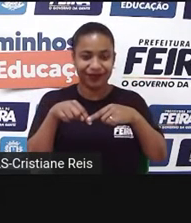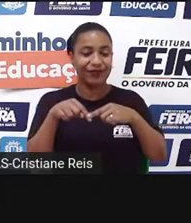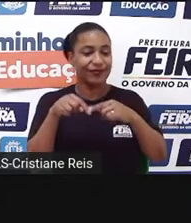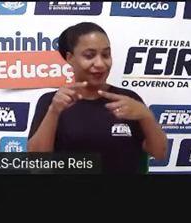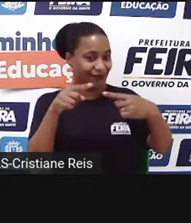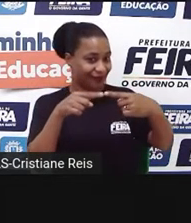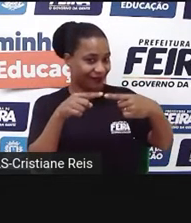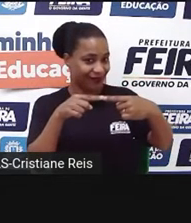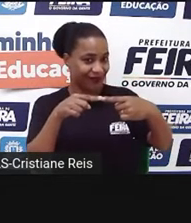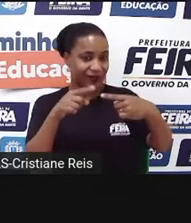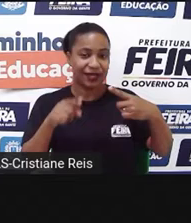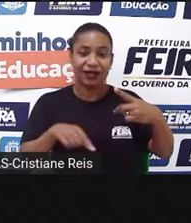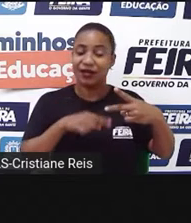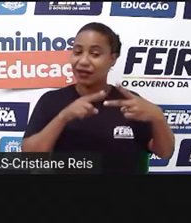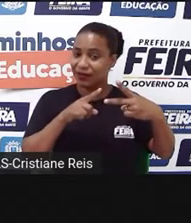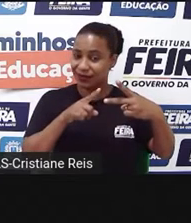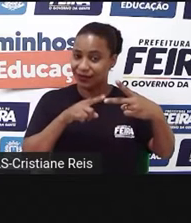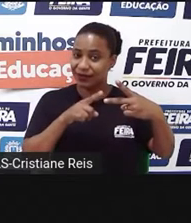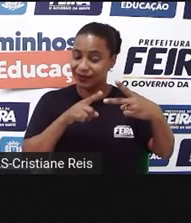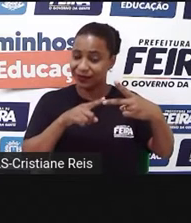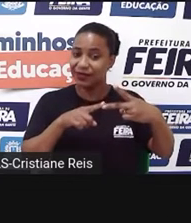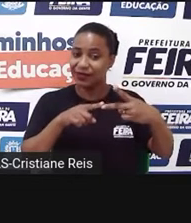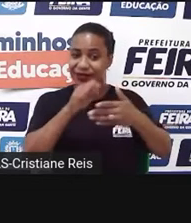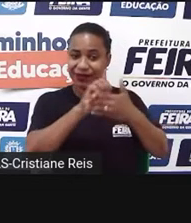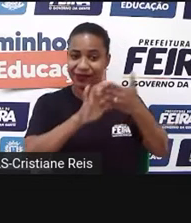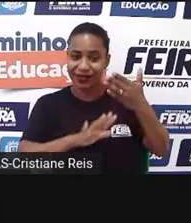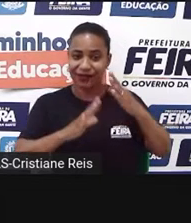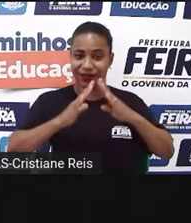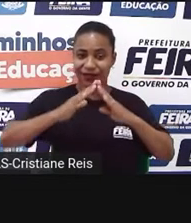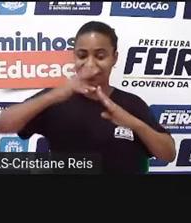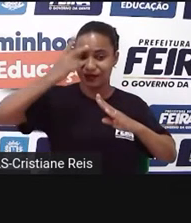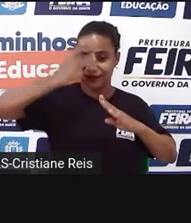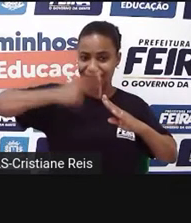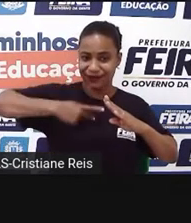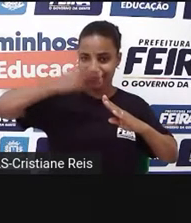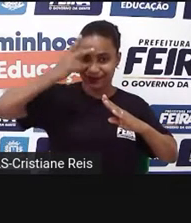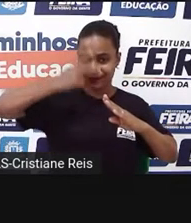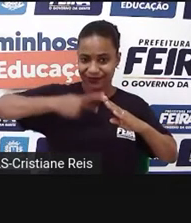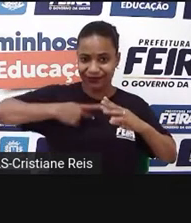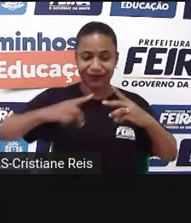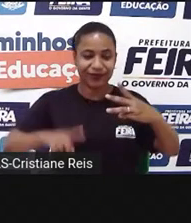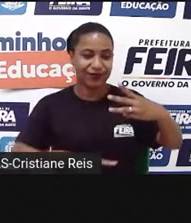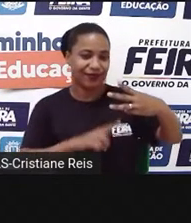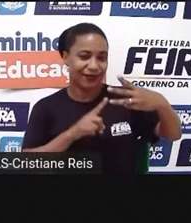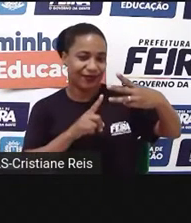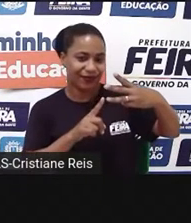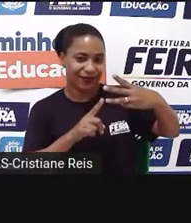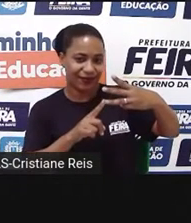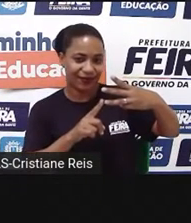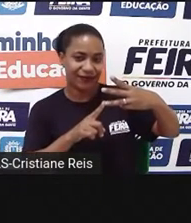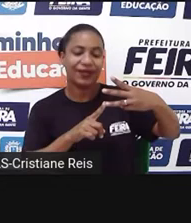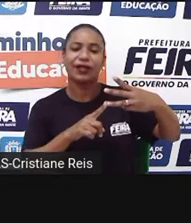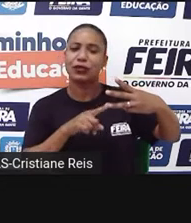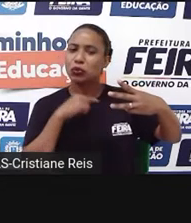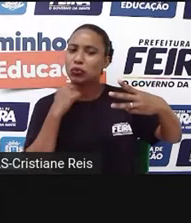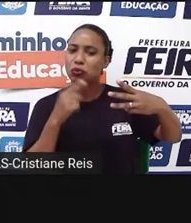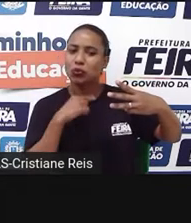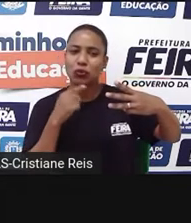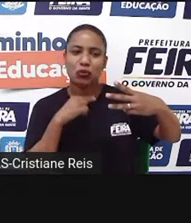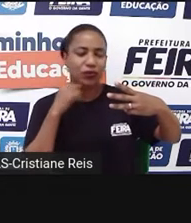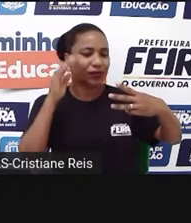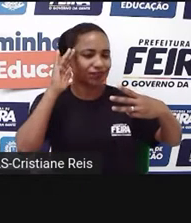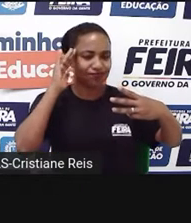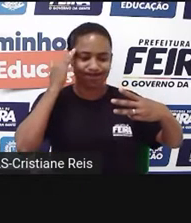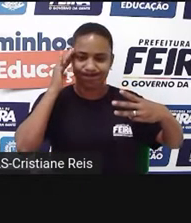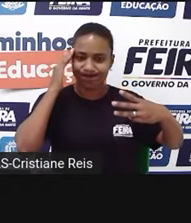Se a atividade for de casa, homework, e aquelas doubts, aquelas dúvidas que surgem